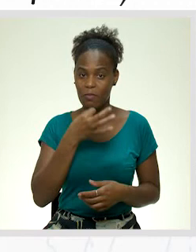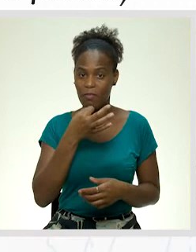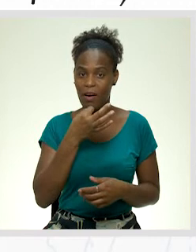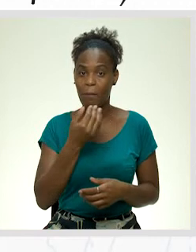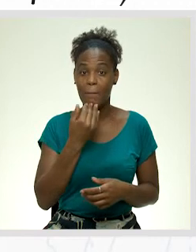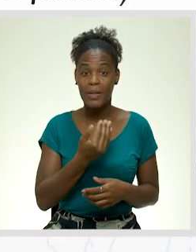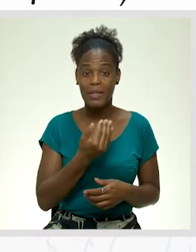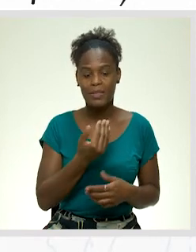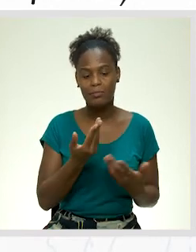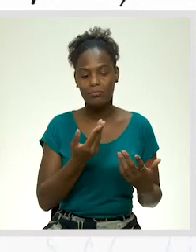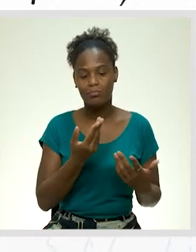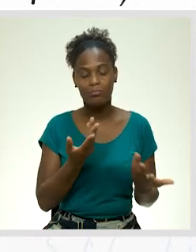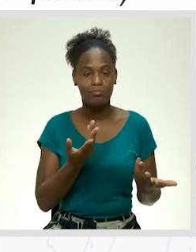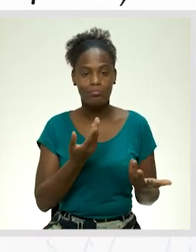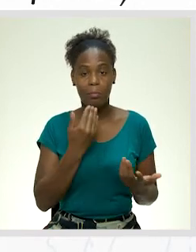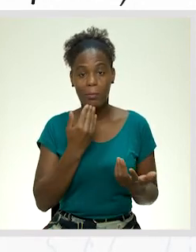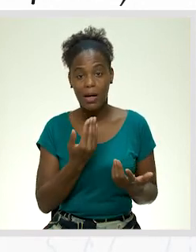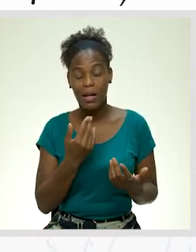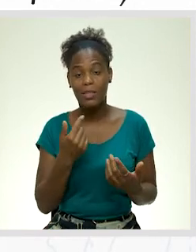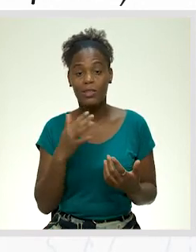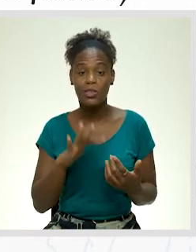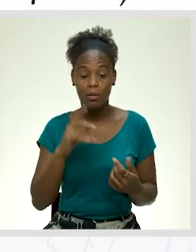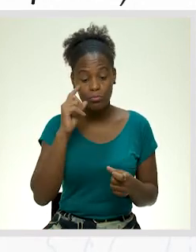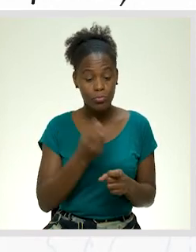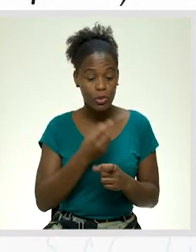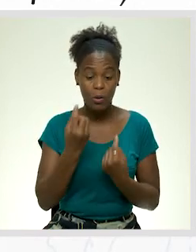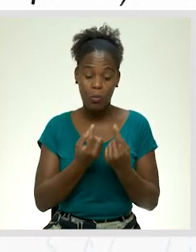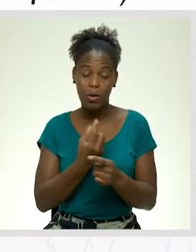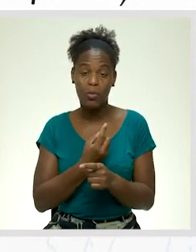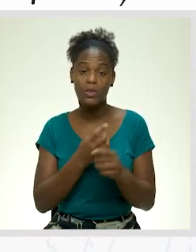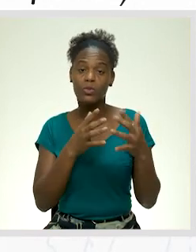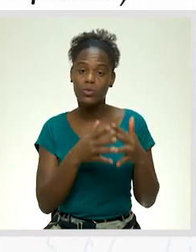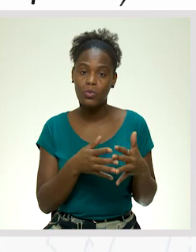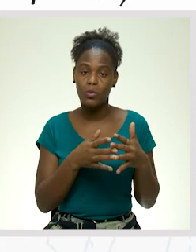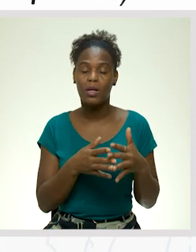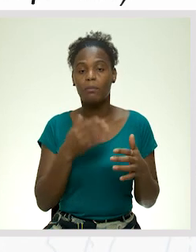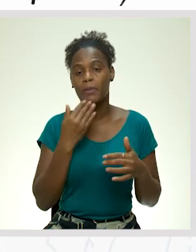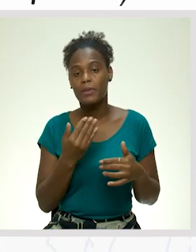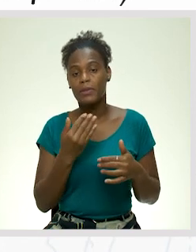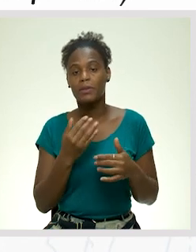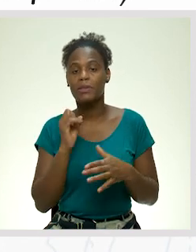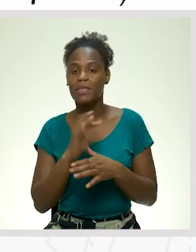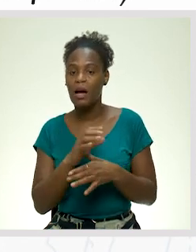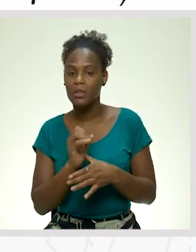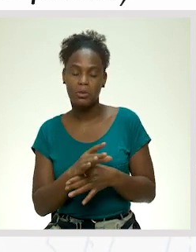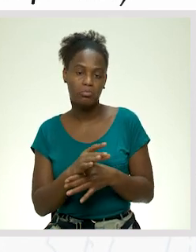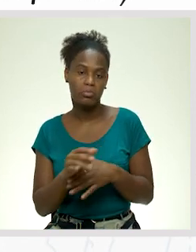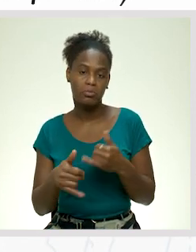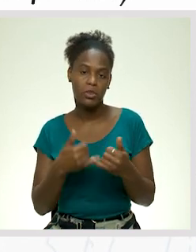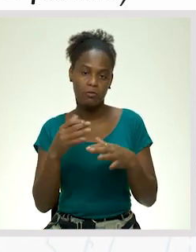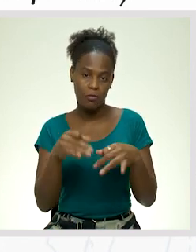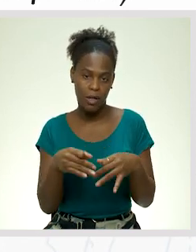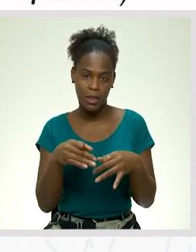requerimento, que é solicitar, pedir e estar em busca de algo. Estrutura do requerimento, entre tradução, mensagem, petição e fecho.